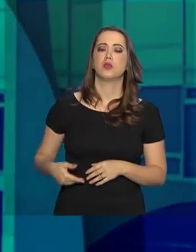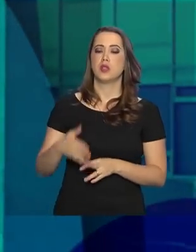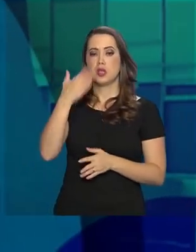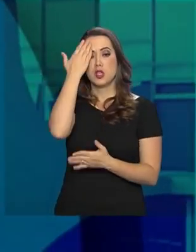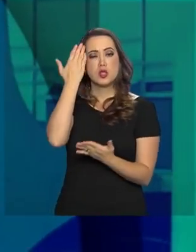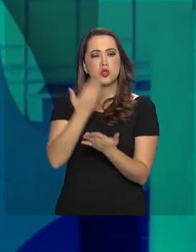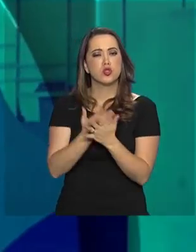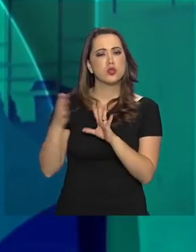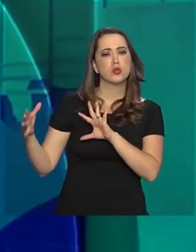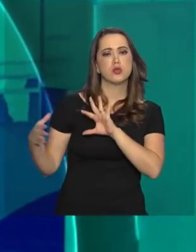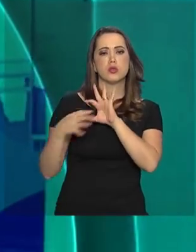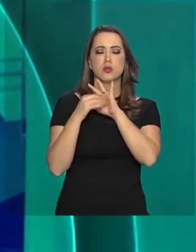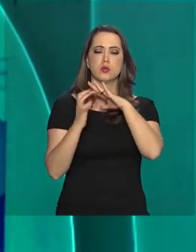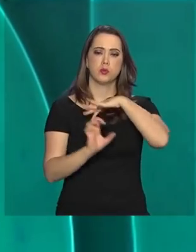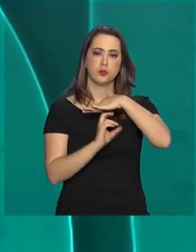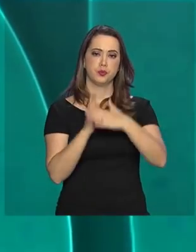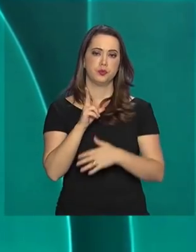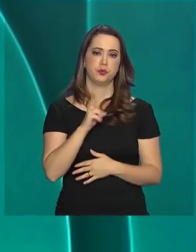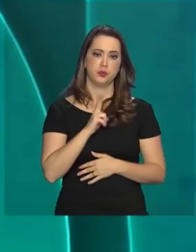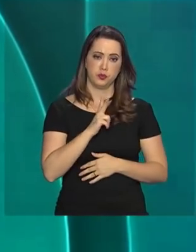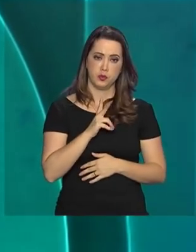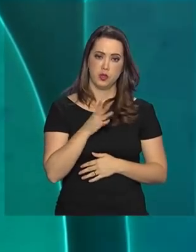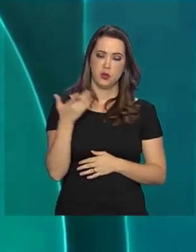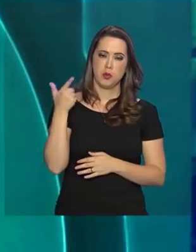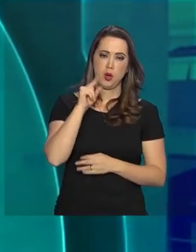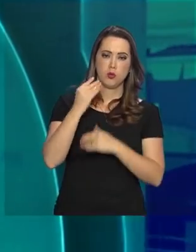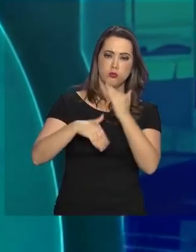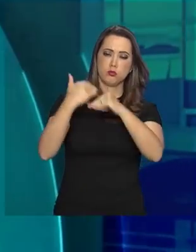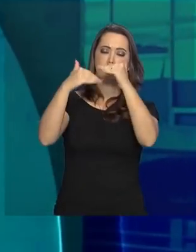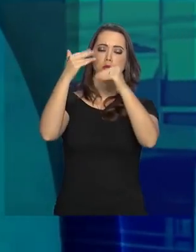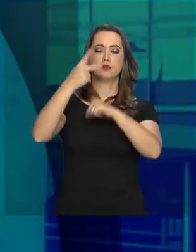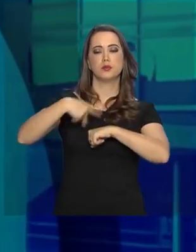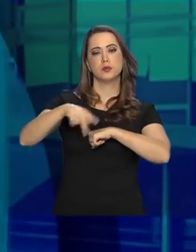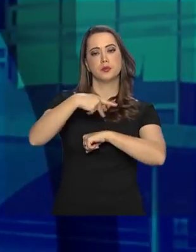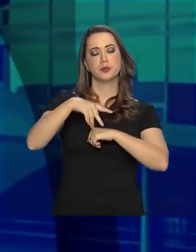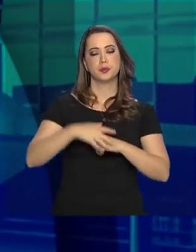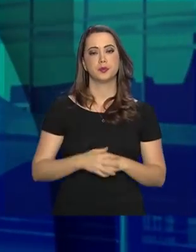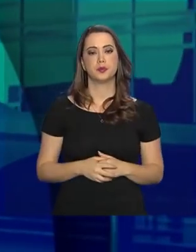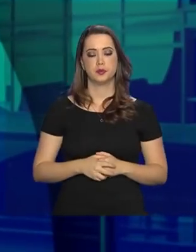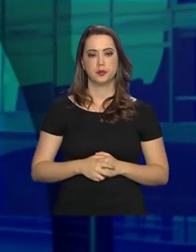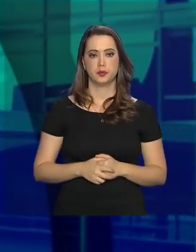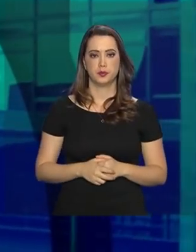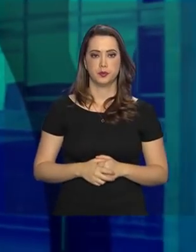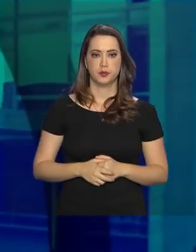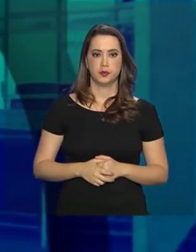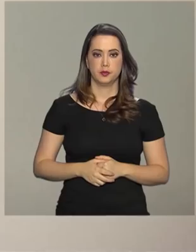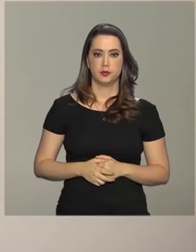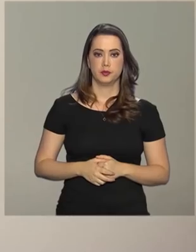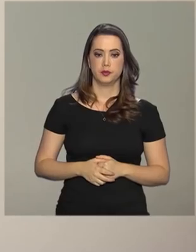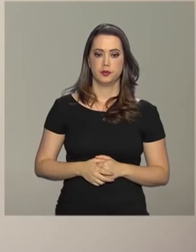aposta na parceria com a iniciativa privada para alavancar o crescimento do país.